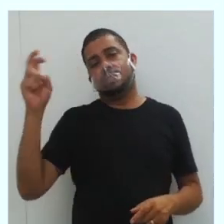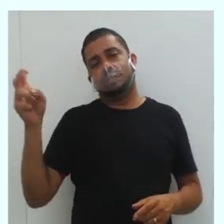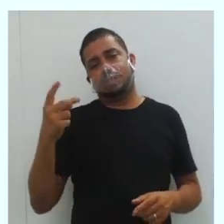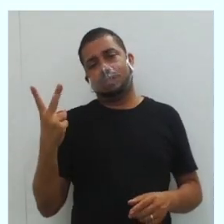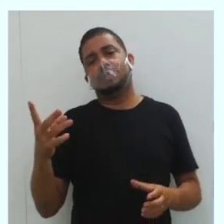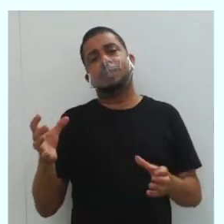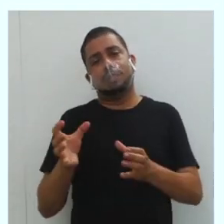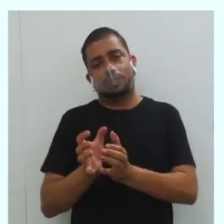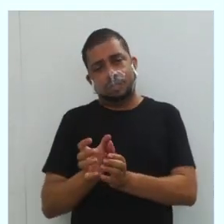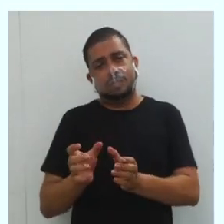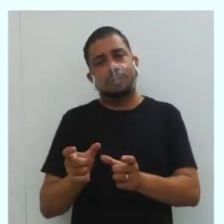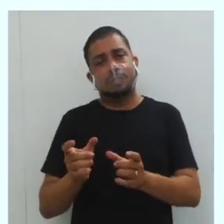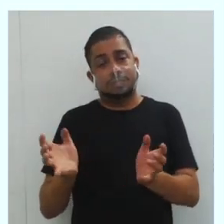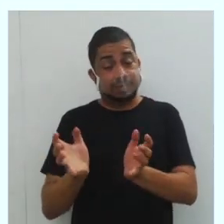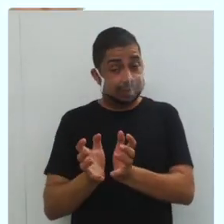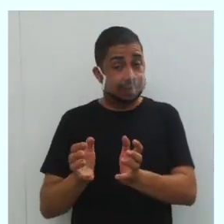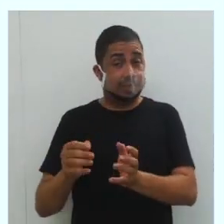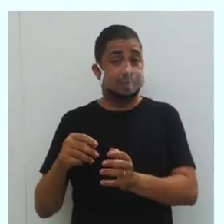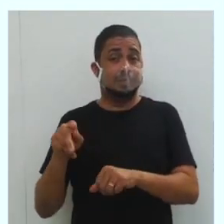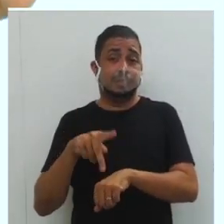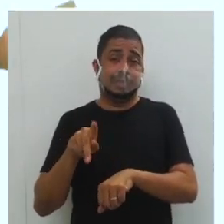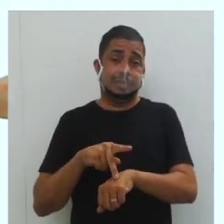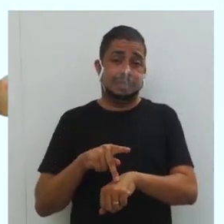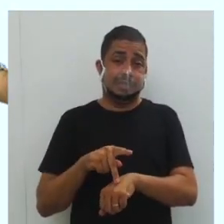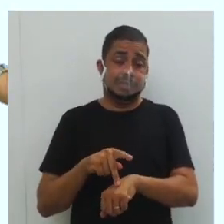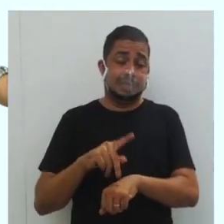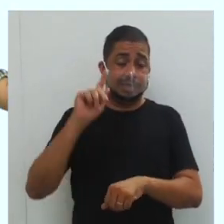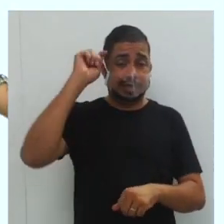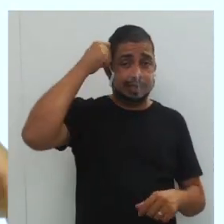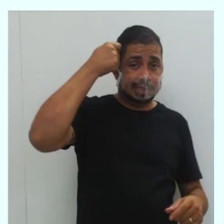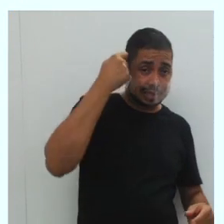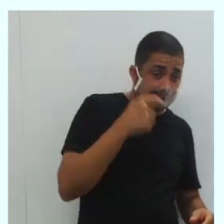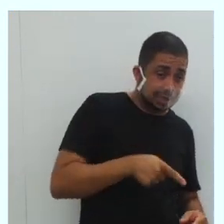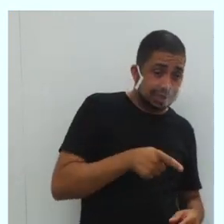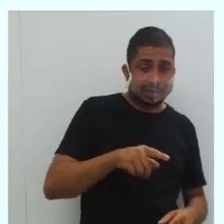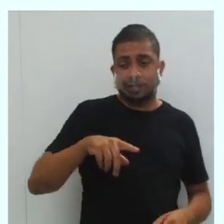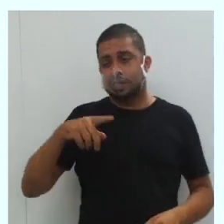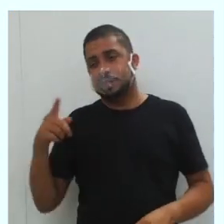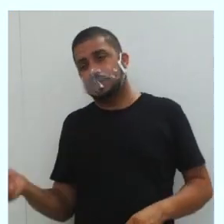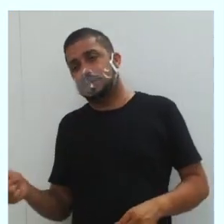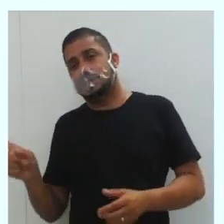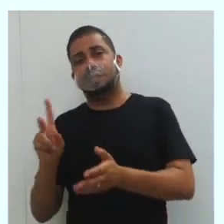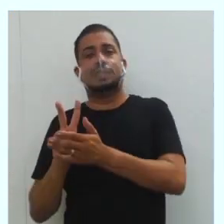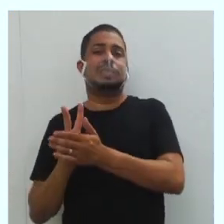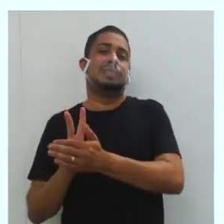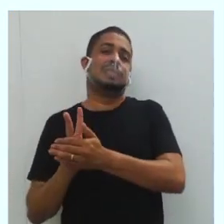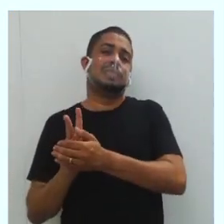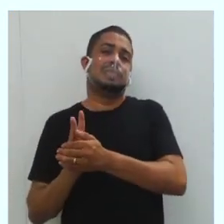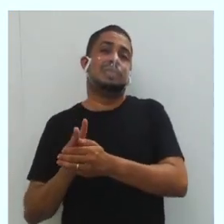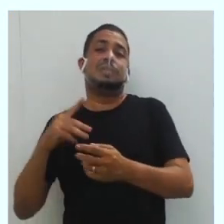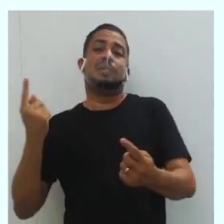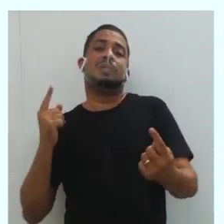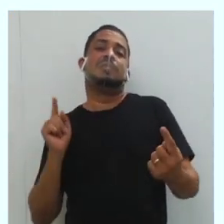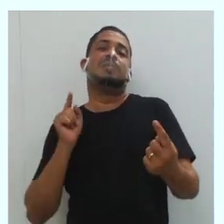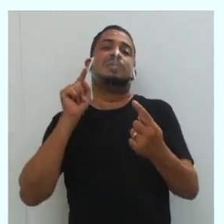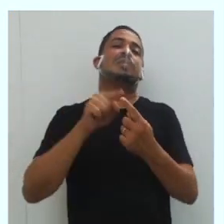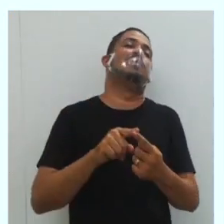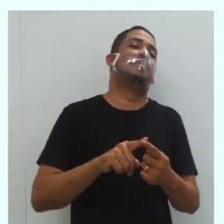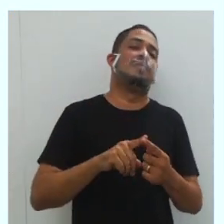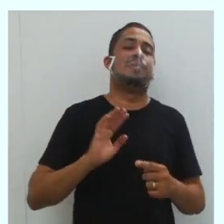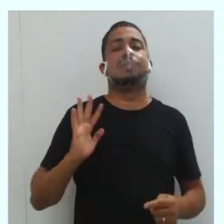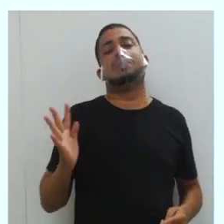minorias em nosso país. No caso, a negra e a indígena. Esse é o objetivo